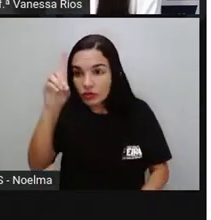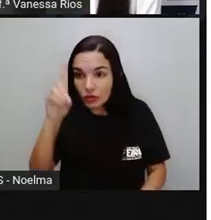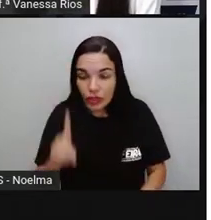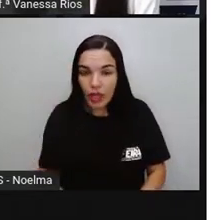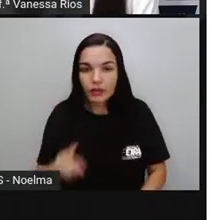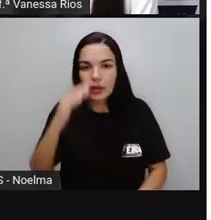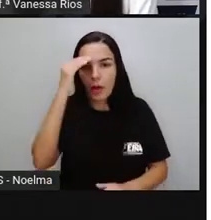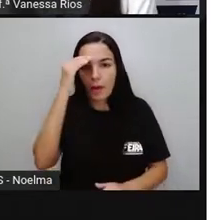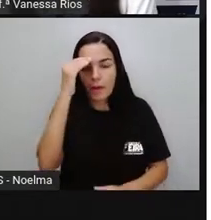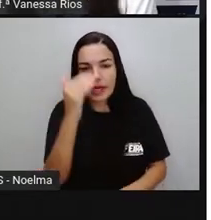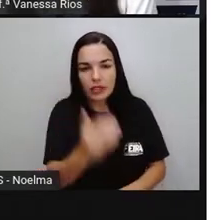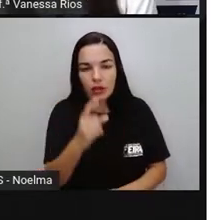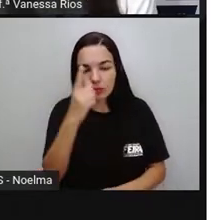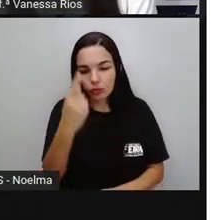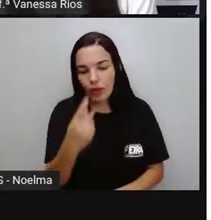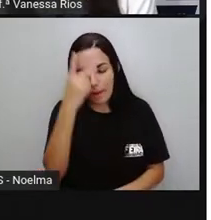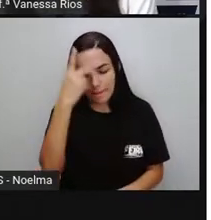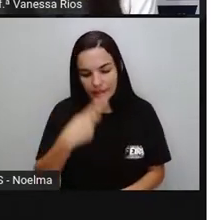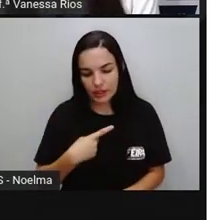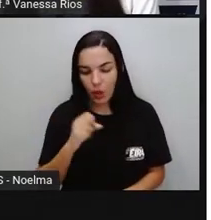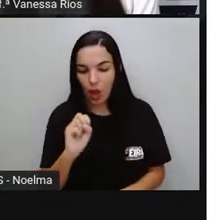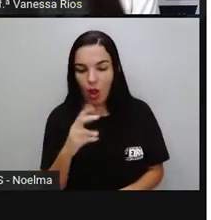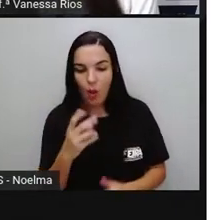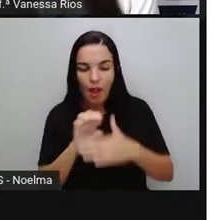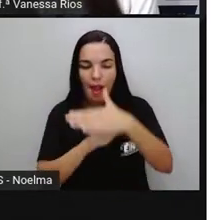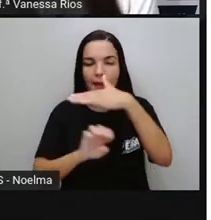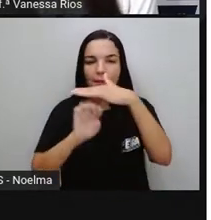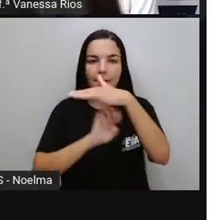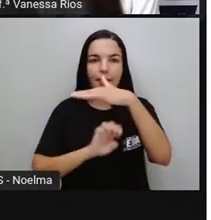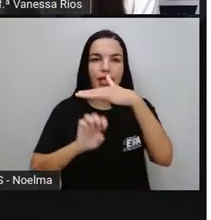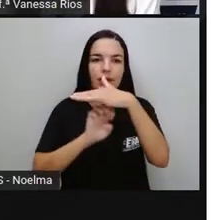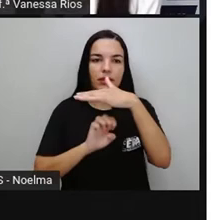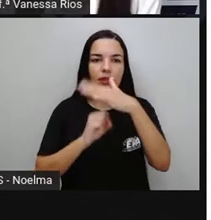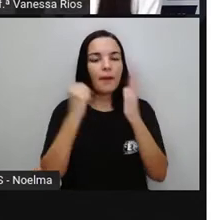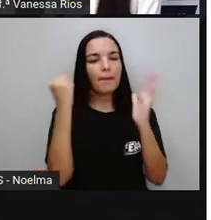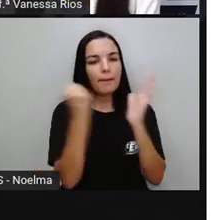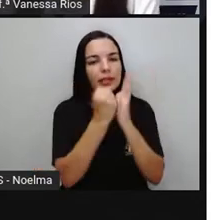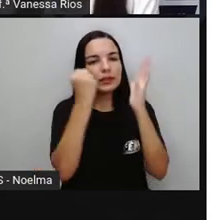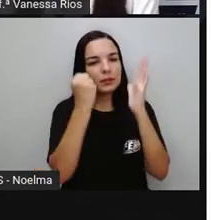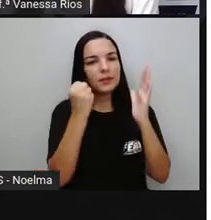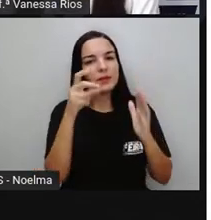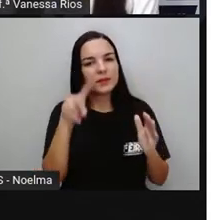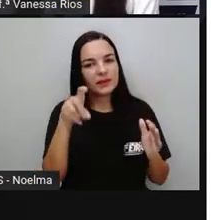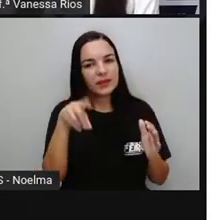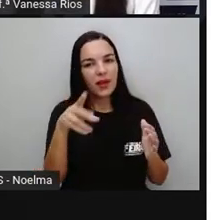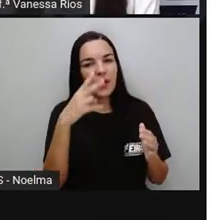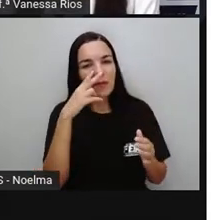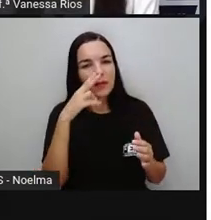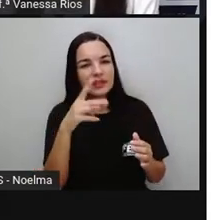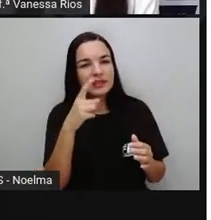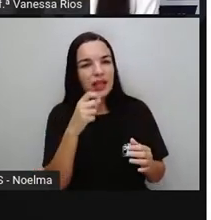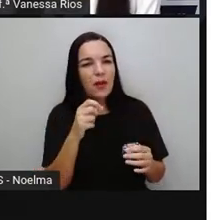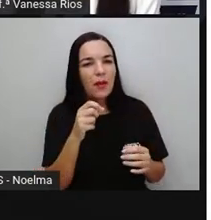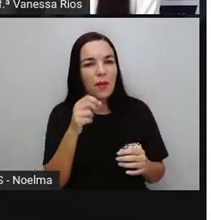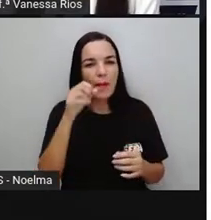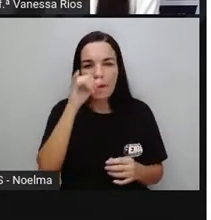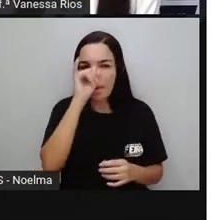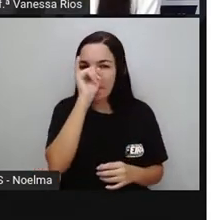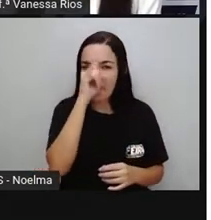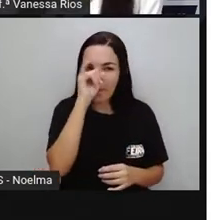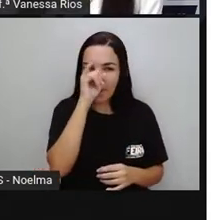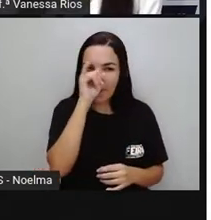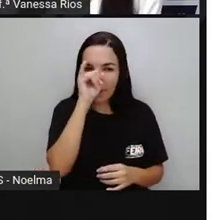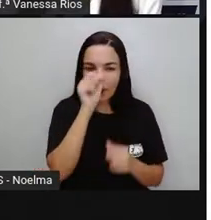pessoa ou empresa. A Pró colocou até essa imagem aí de um porquinho, né? Juntando dinheiro. Porque